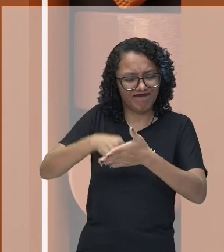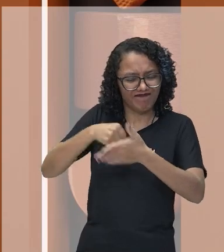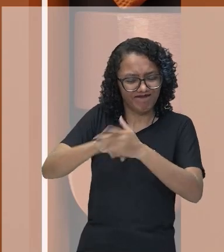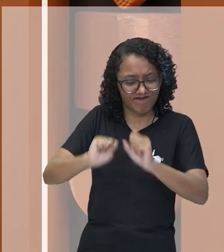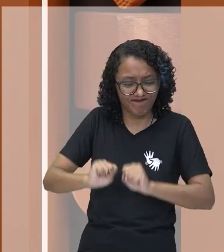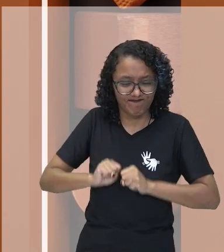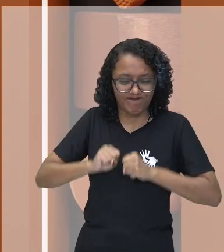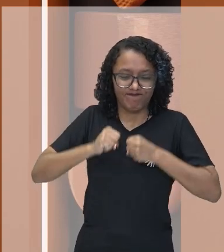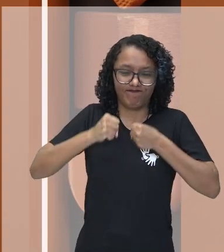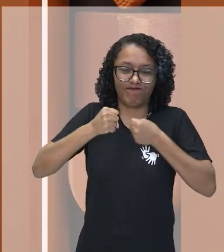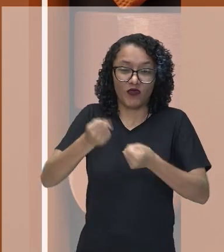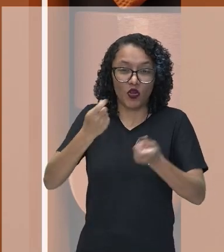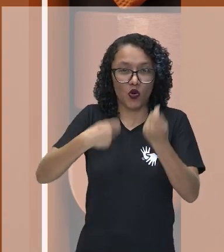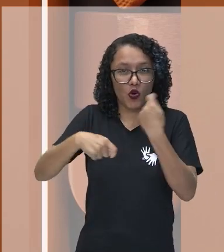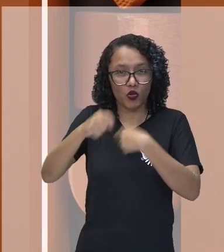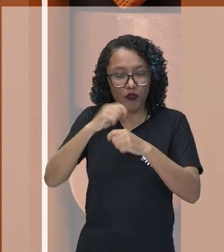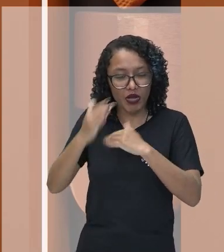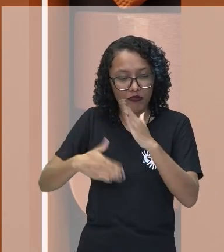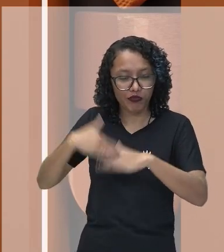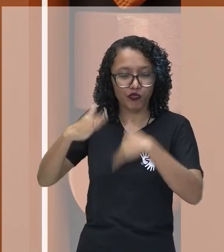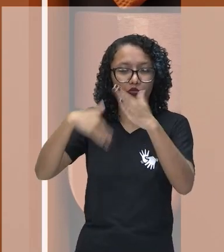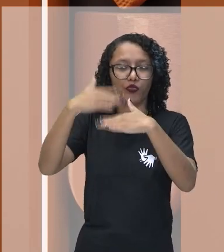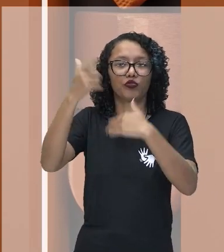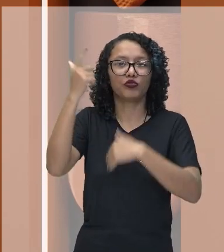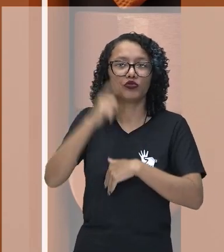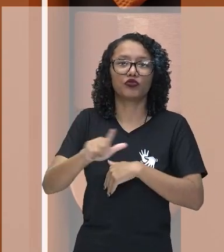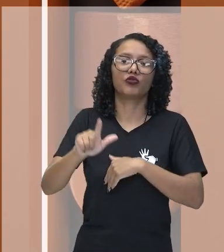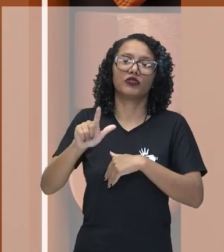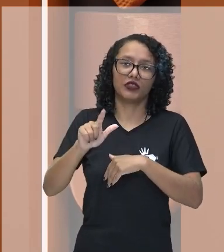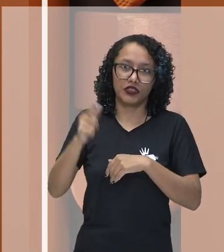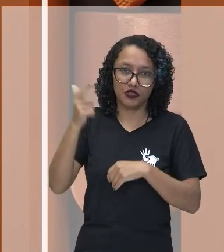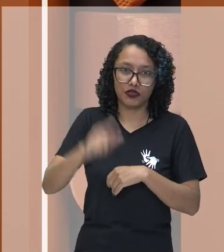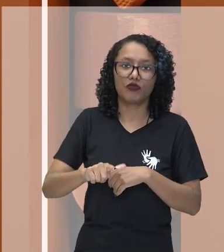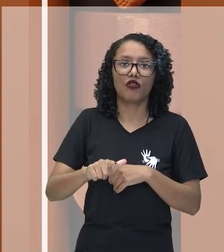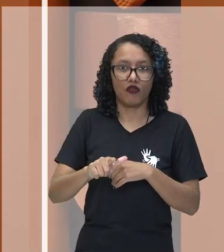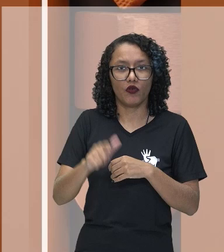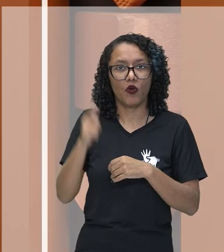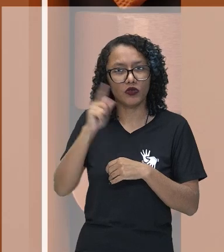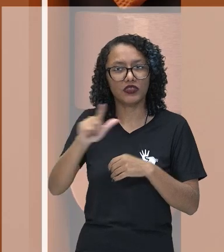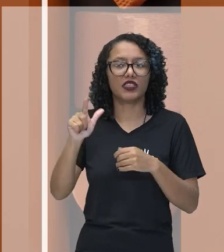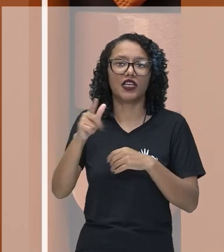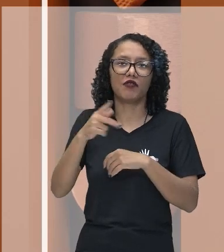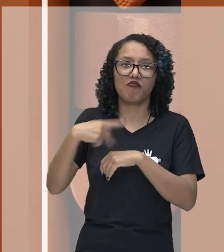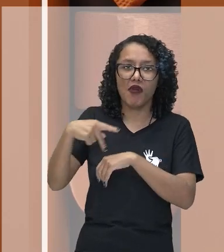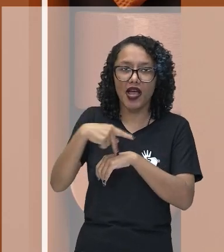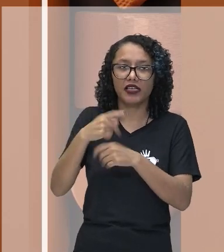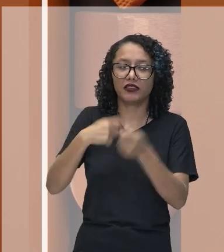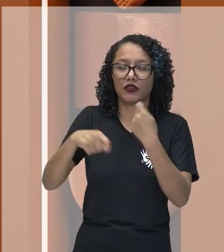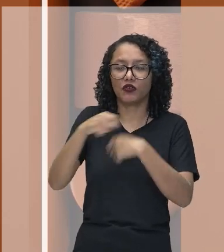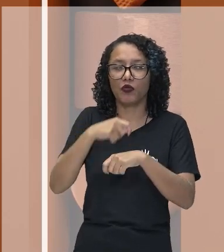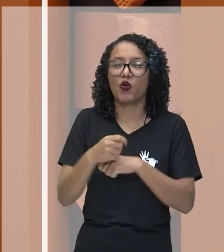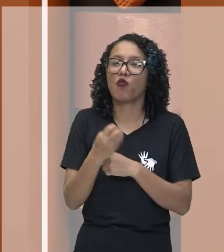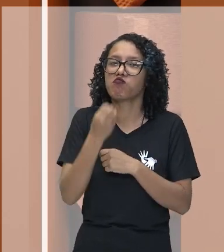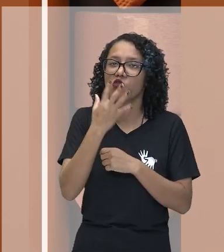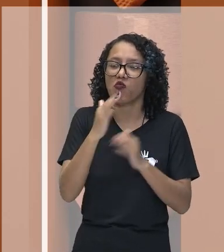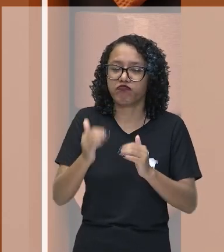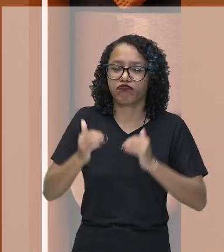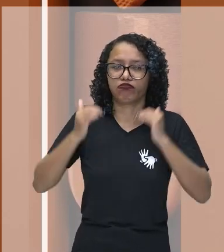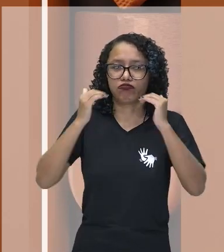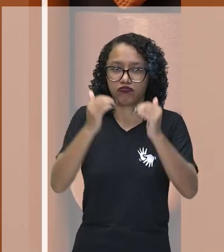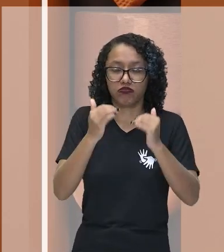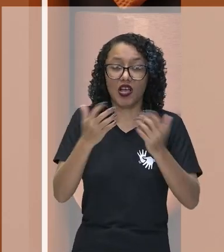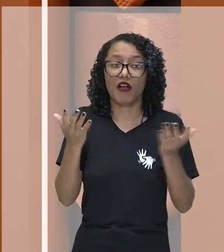para, novamente, estar entre as economias mais fortes do mundo. Então, a gente vai verificar agora quais são os